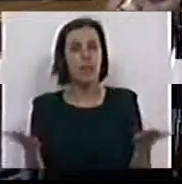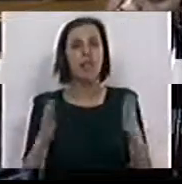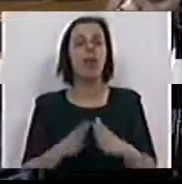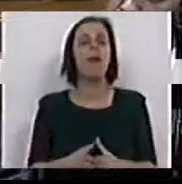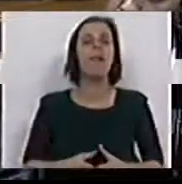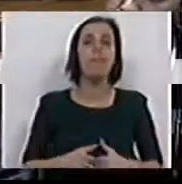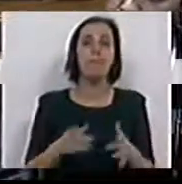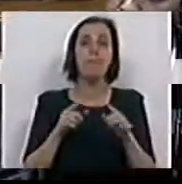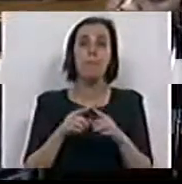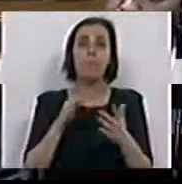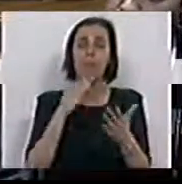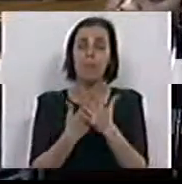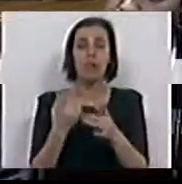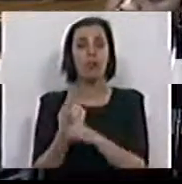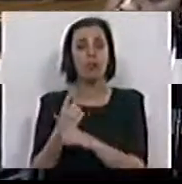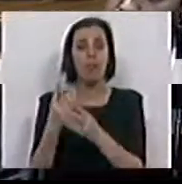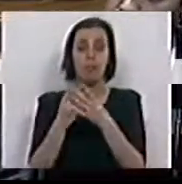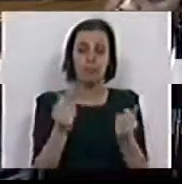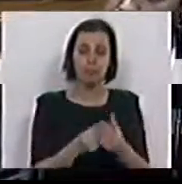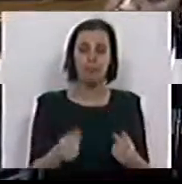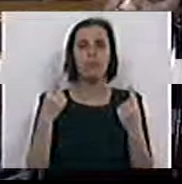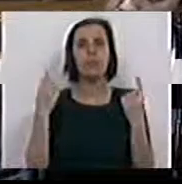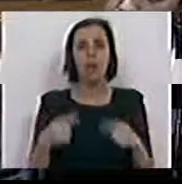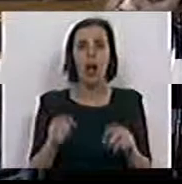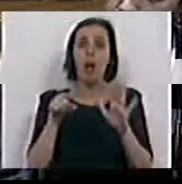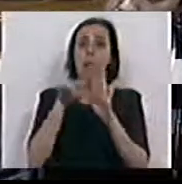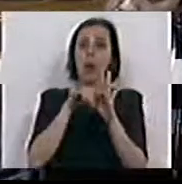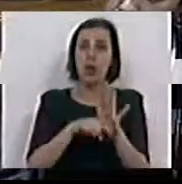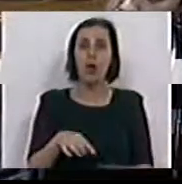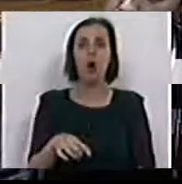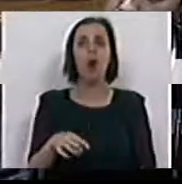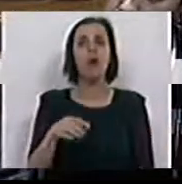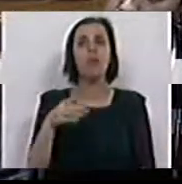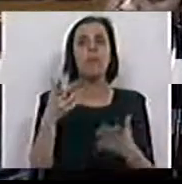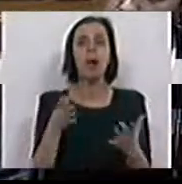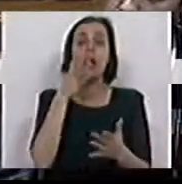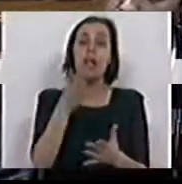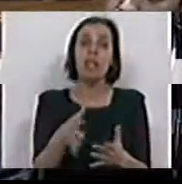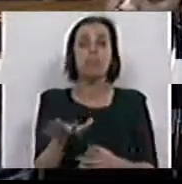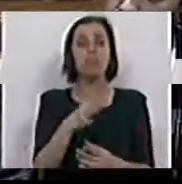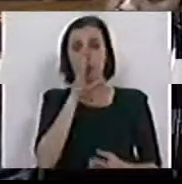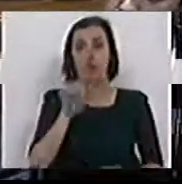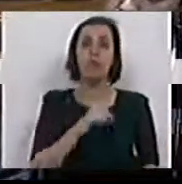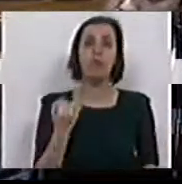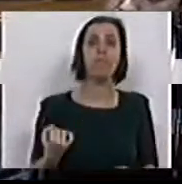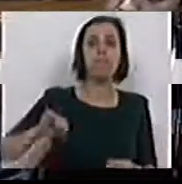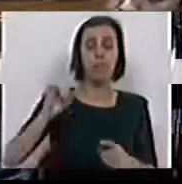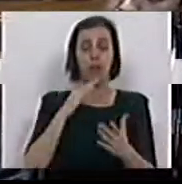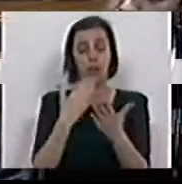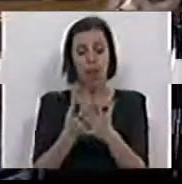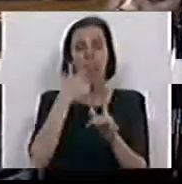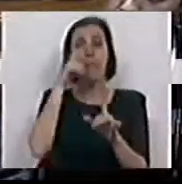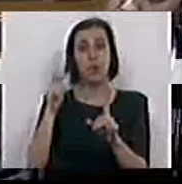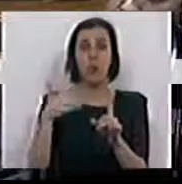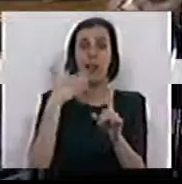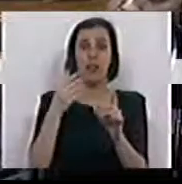e, no caso da entrega de bens, há uma norma, que é o número 4, que diz que no caso de incumprimento de obrigações de entrega, o